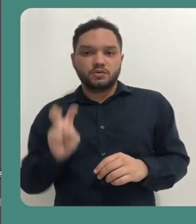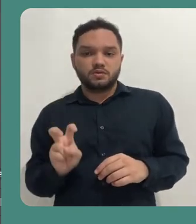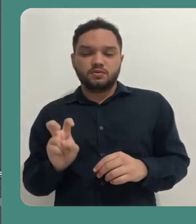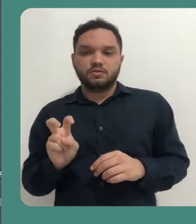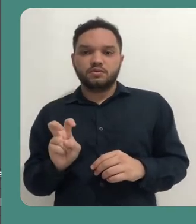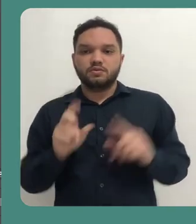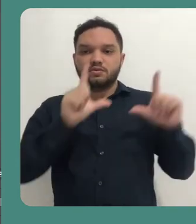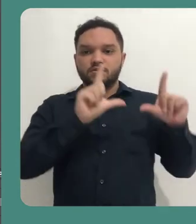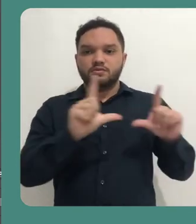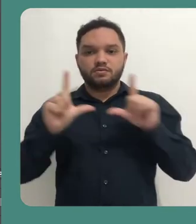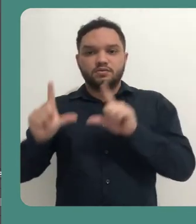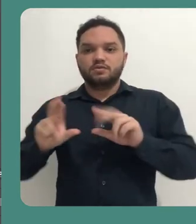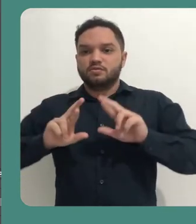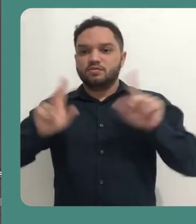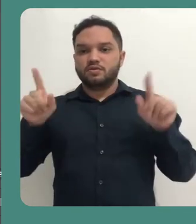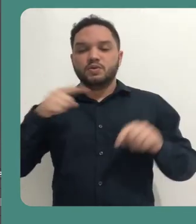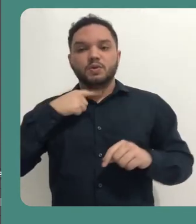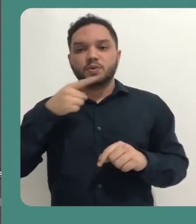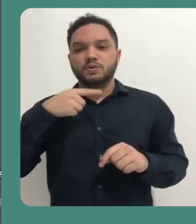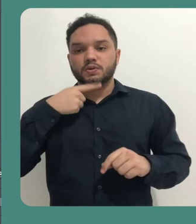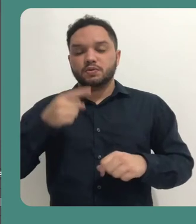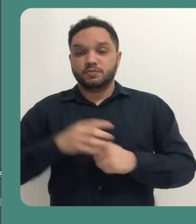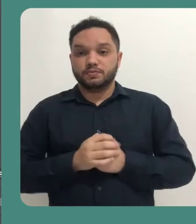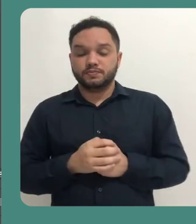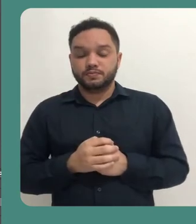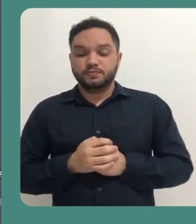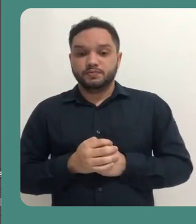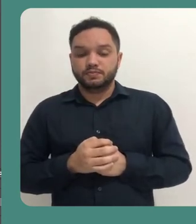vídeo 2 vezes em cenas diferentes.